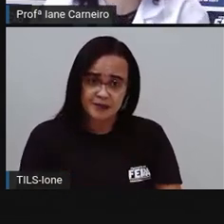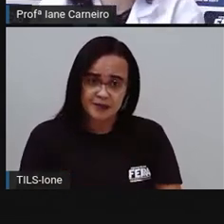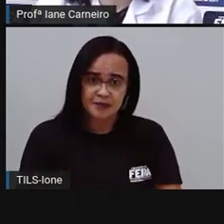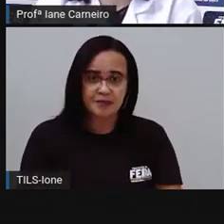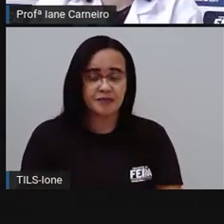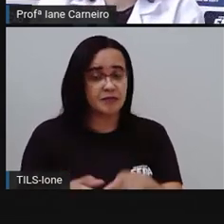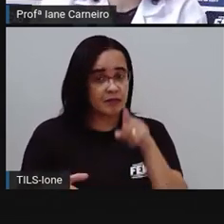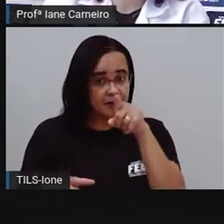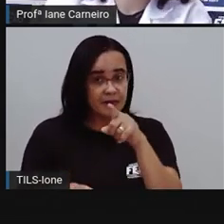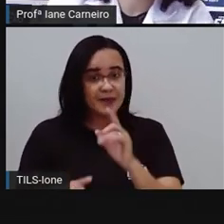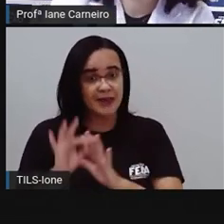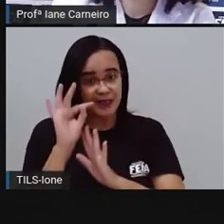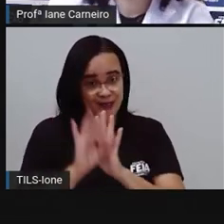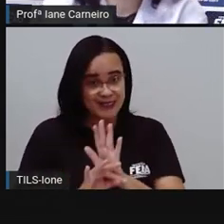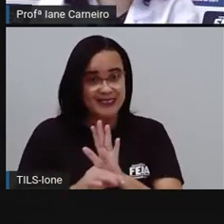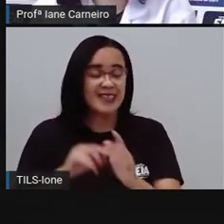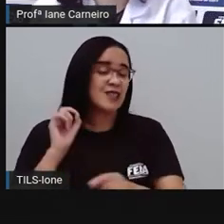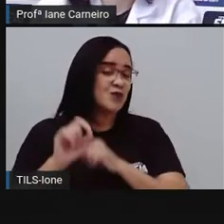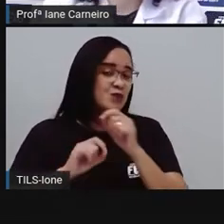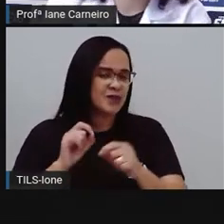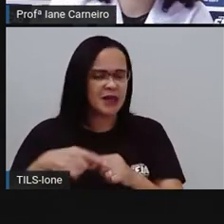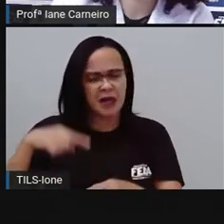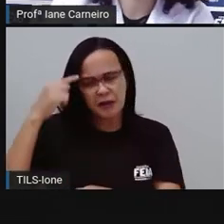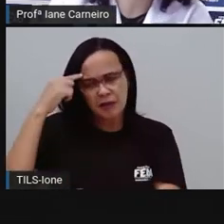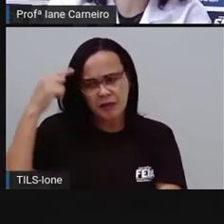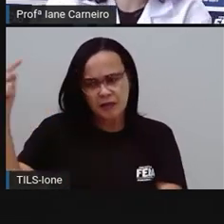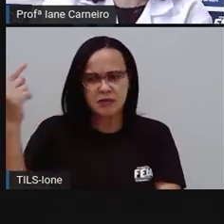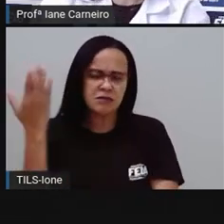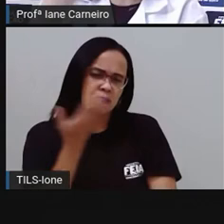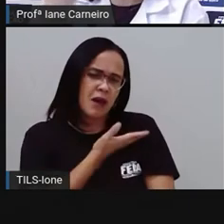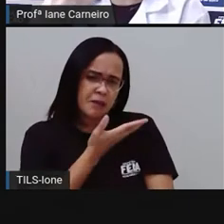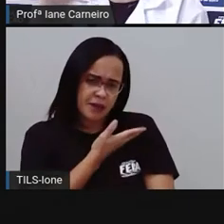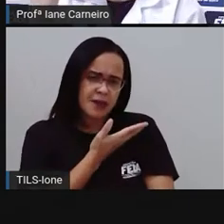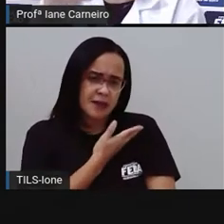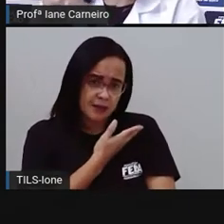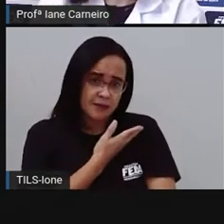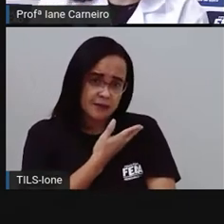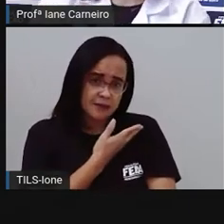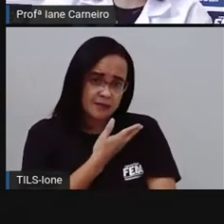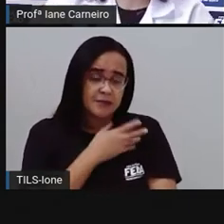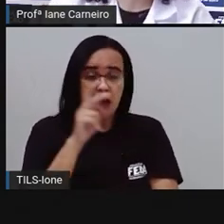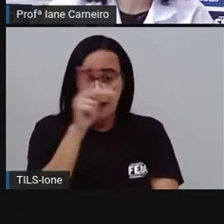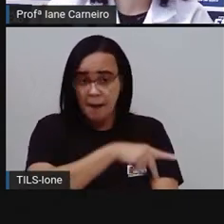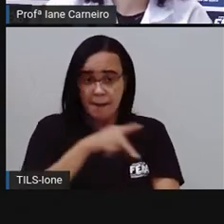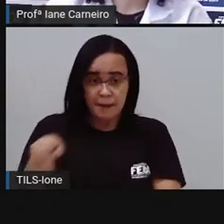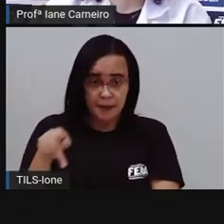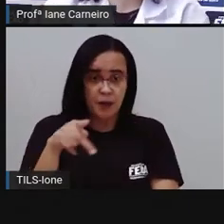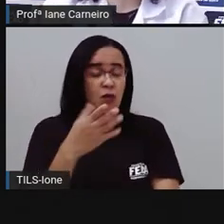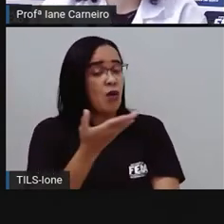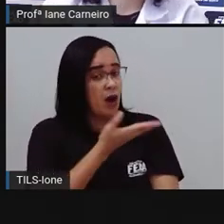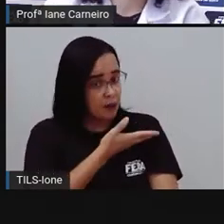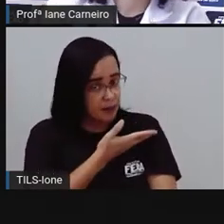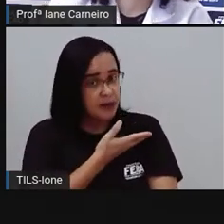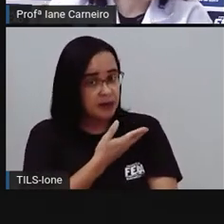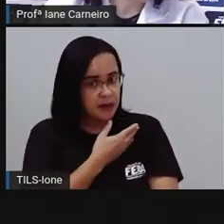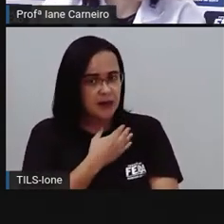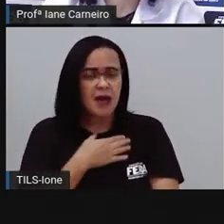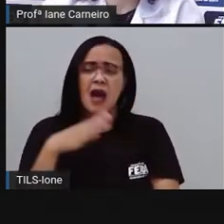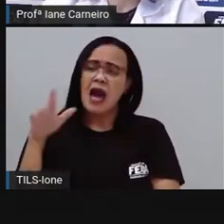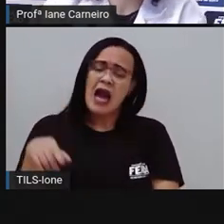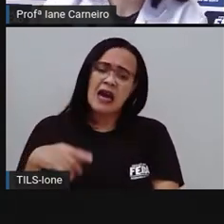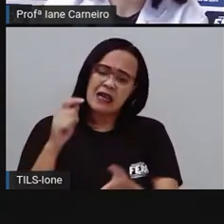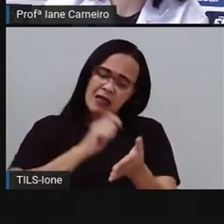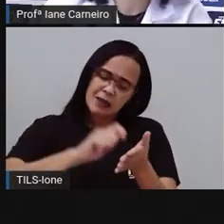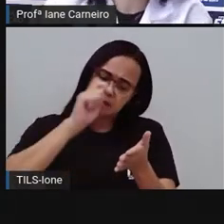e a Pro vai enviar para ela uma cartinha, um bilhete, chamando ela, convidando para vir, passar um período comigo,